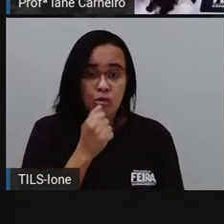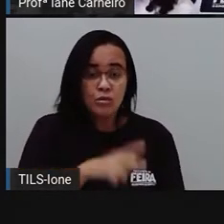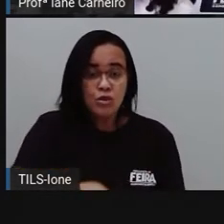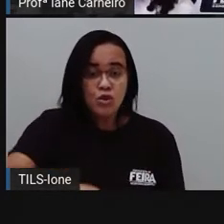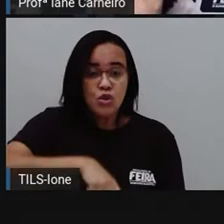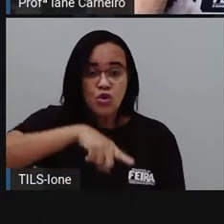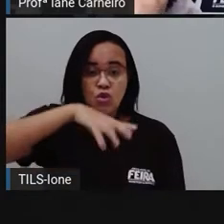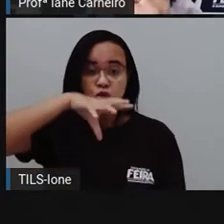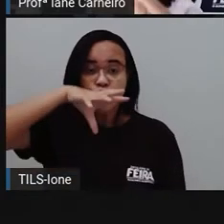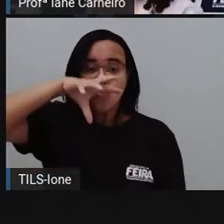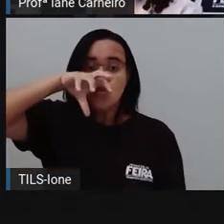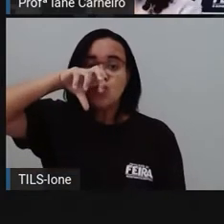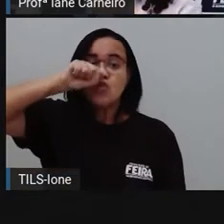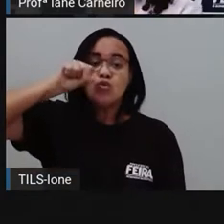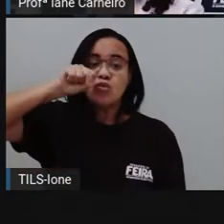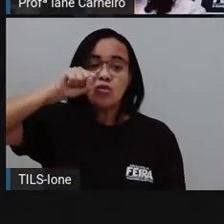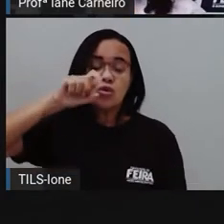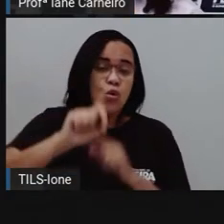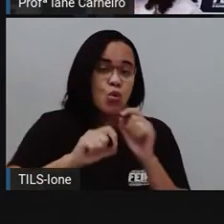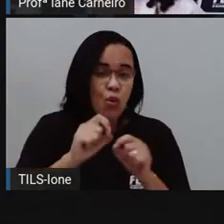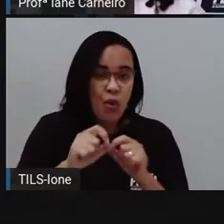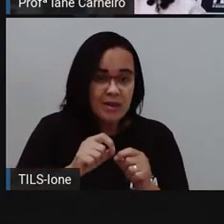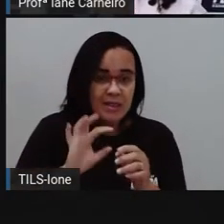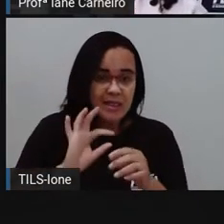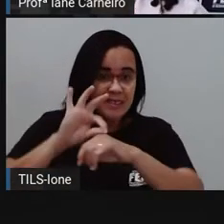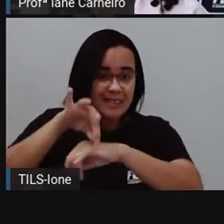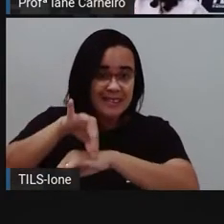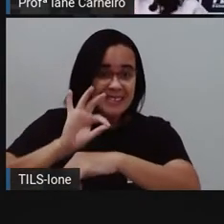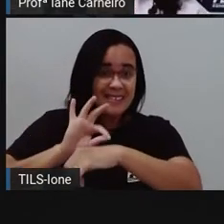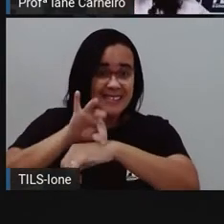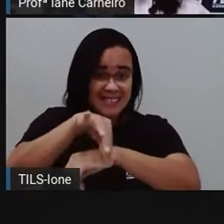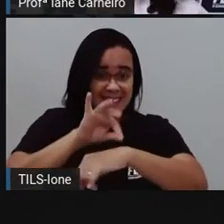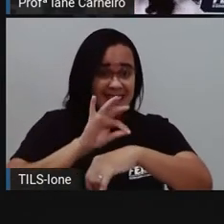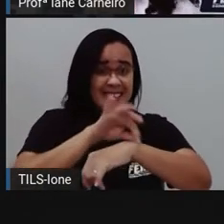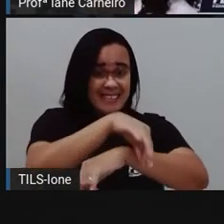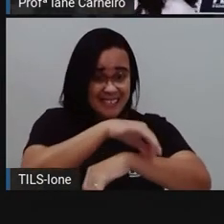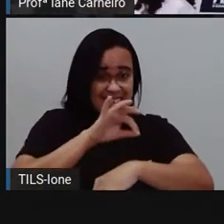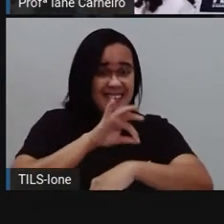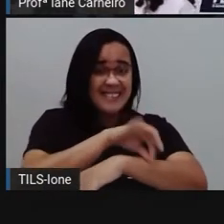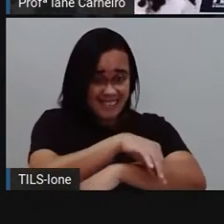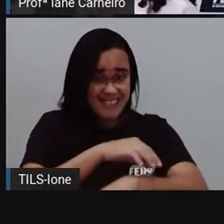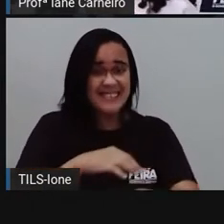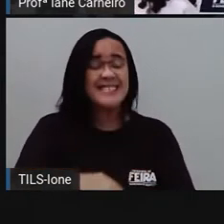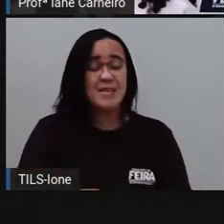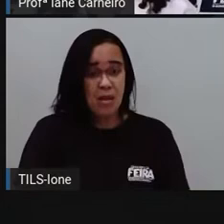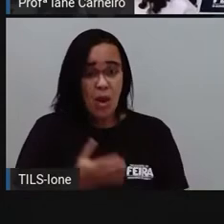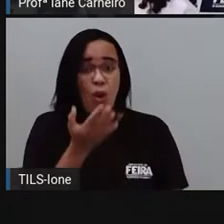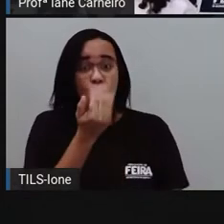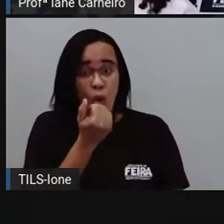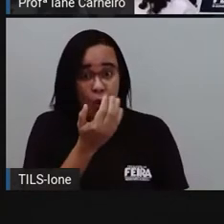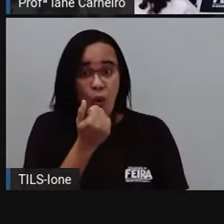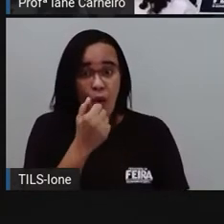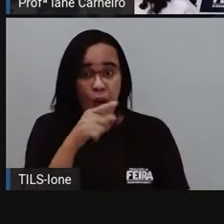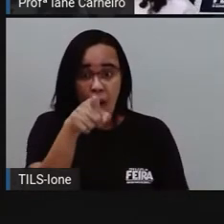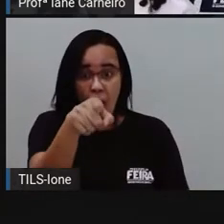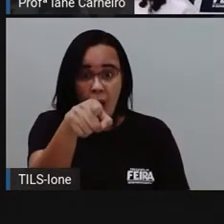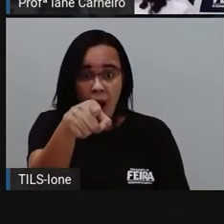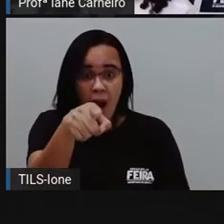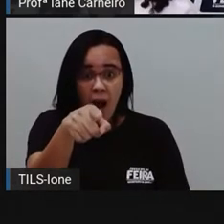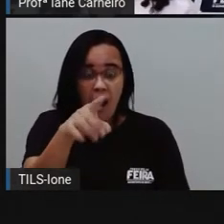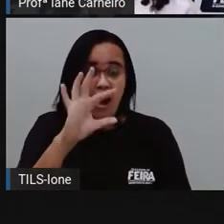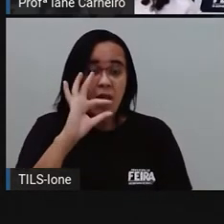esse focinho dele comprido, ó, para sugar as formigas. Ó, olha o tamanho da língua.